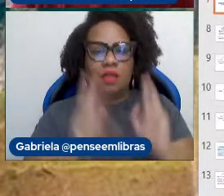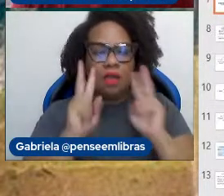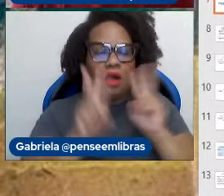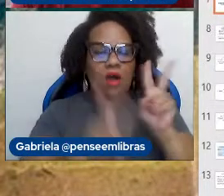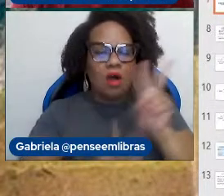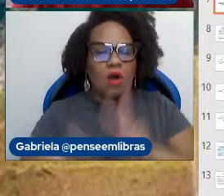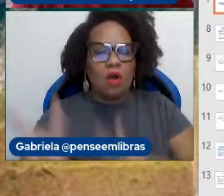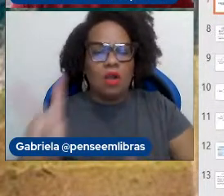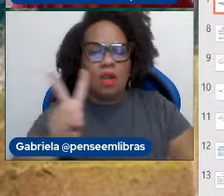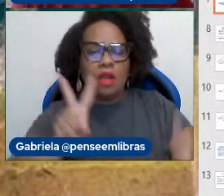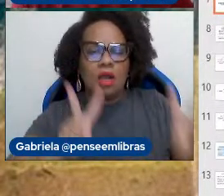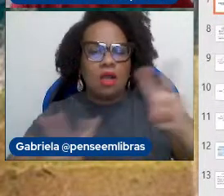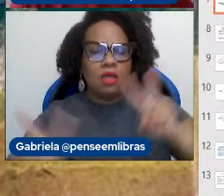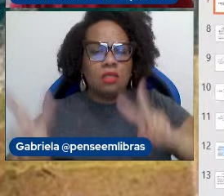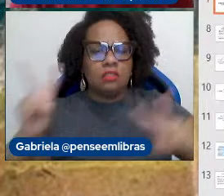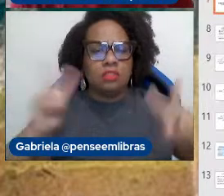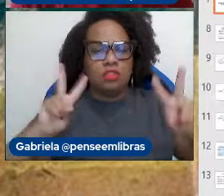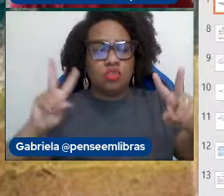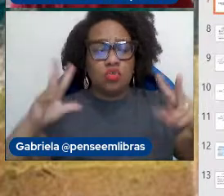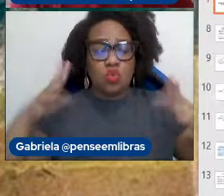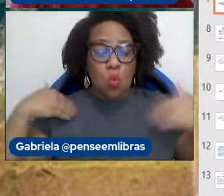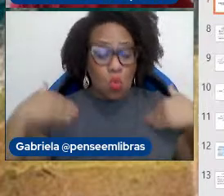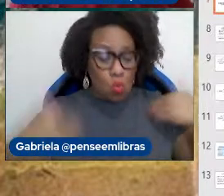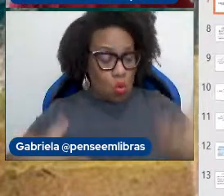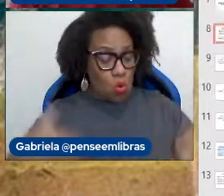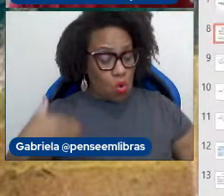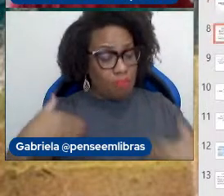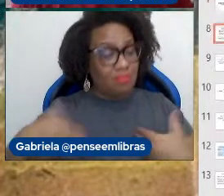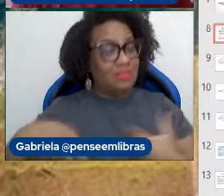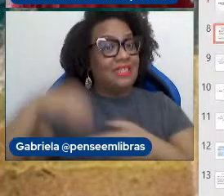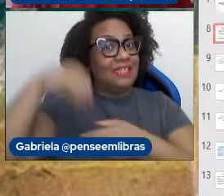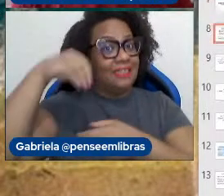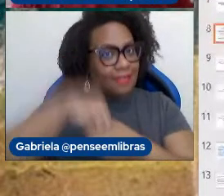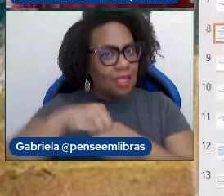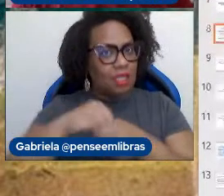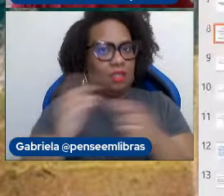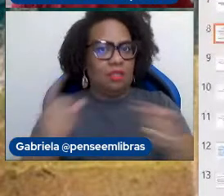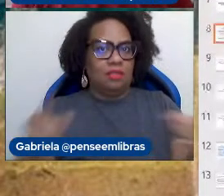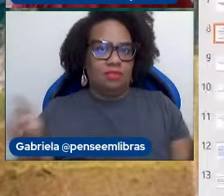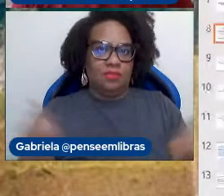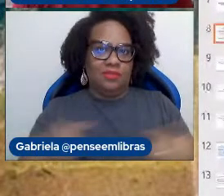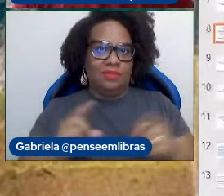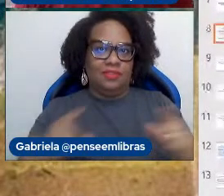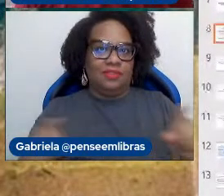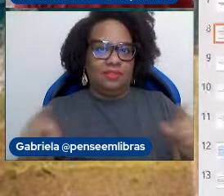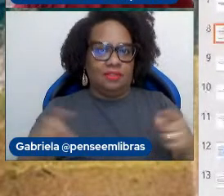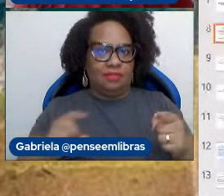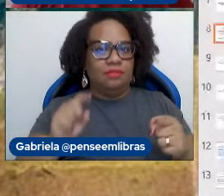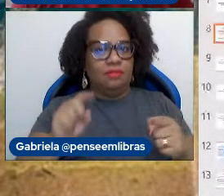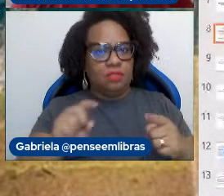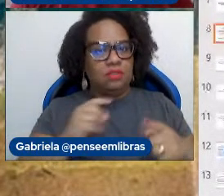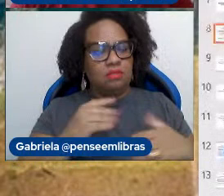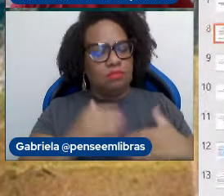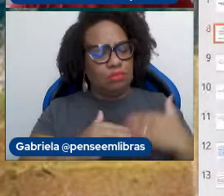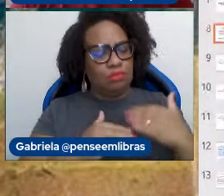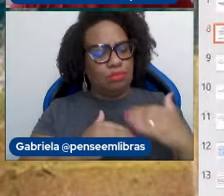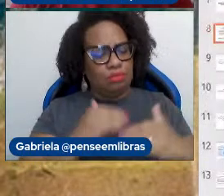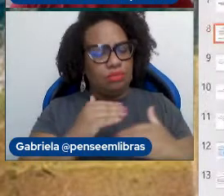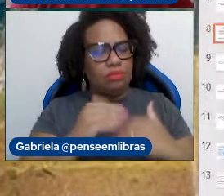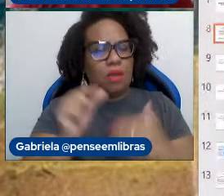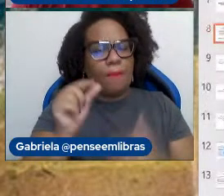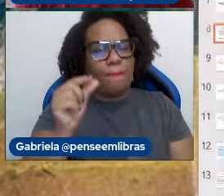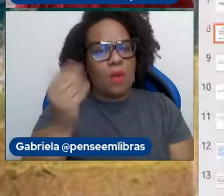o corpo na música. Então, isso é um desenvolvimento já mais recente onde